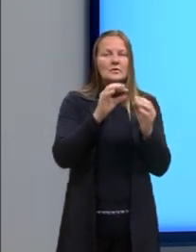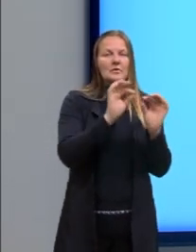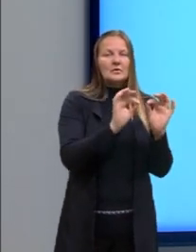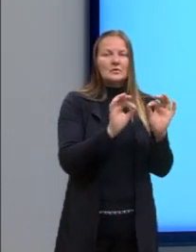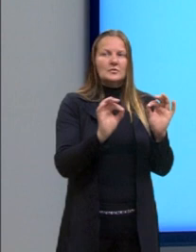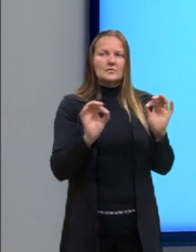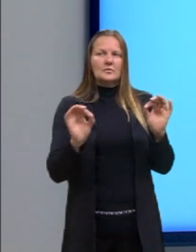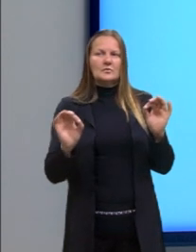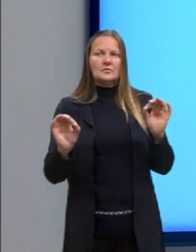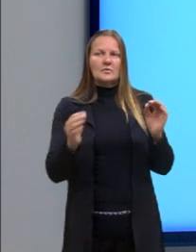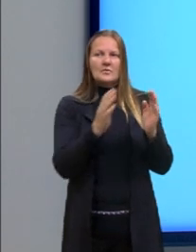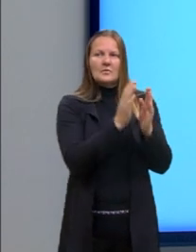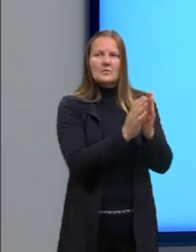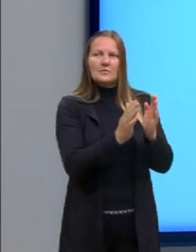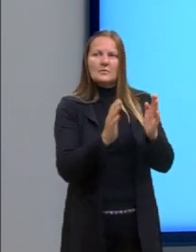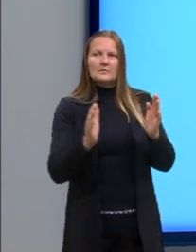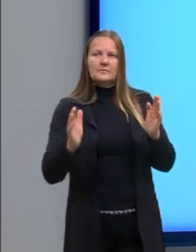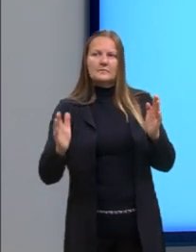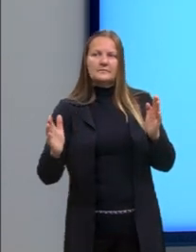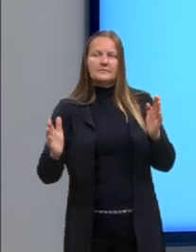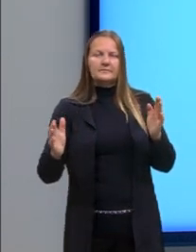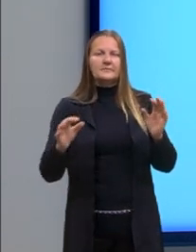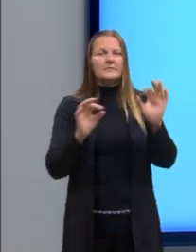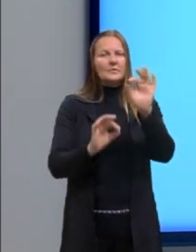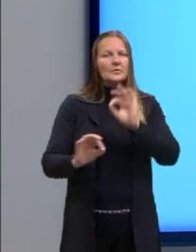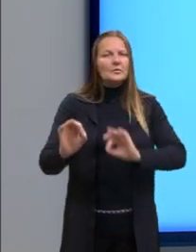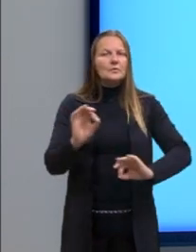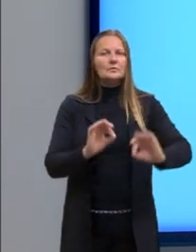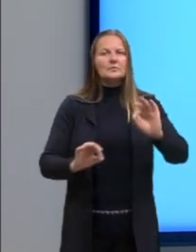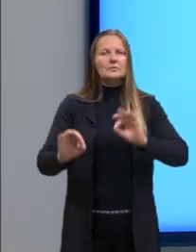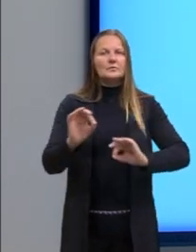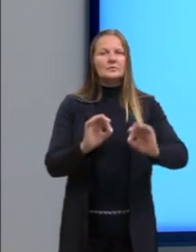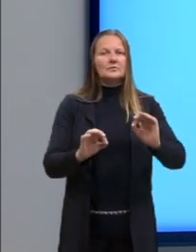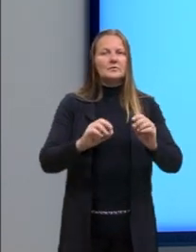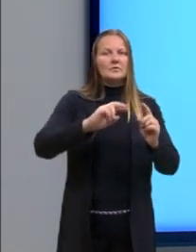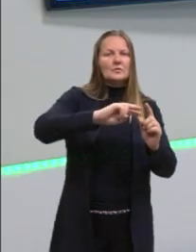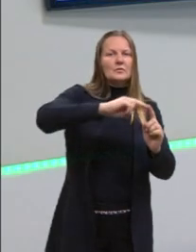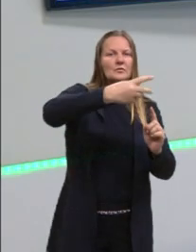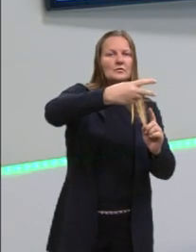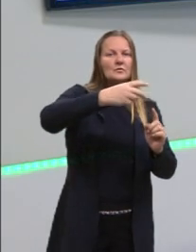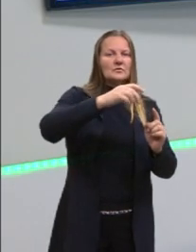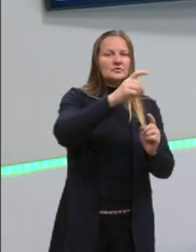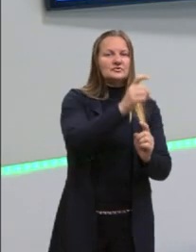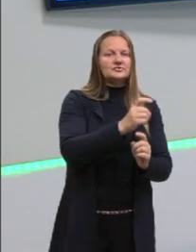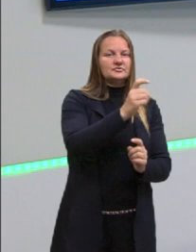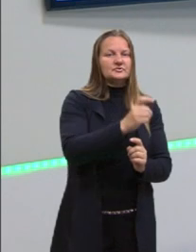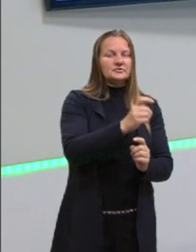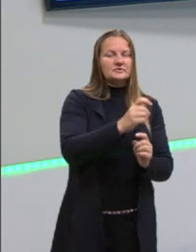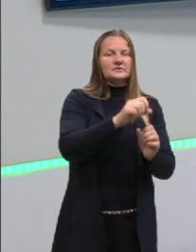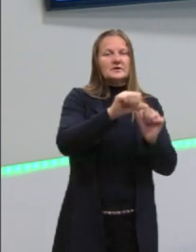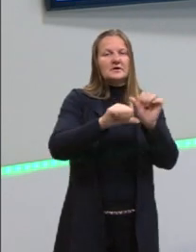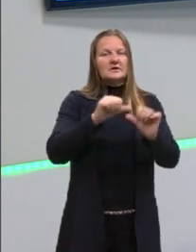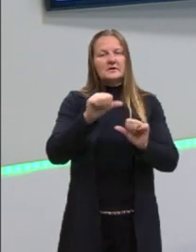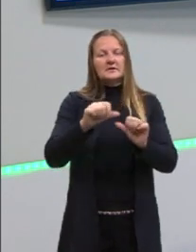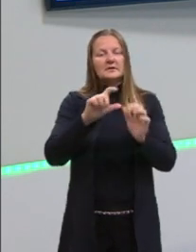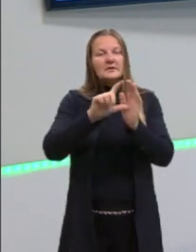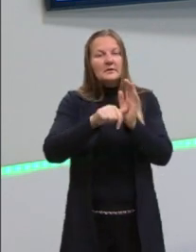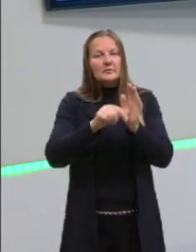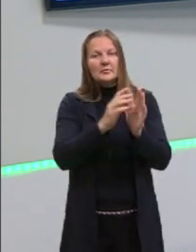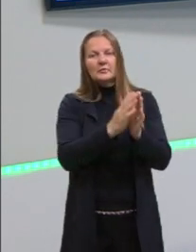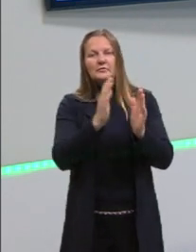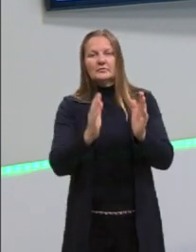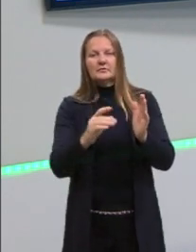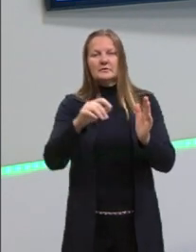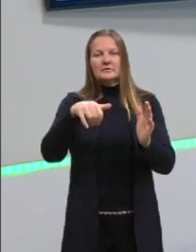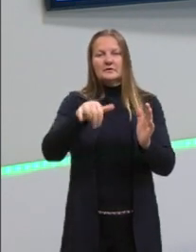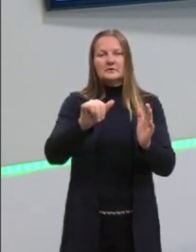certinha. Qual que seria essa ordem? Sempre vem primeiro os termos com o x e depois o termo com o y e